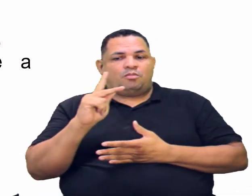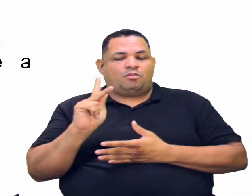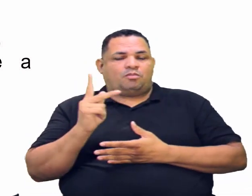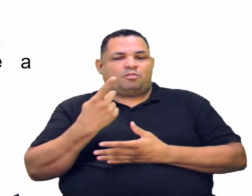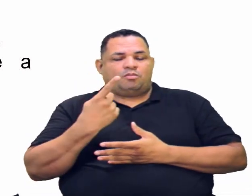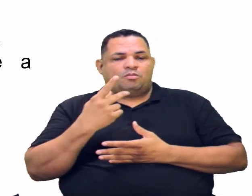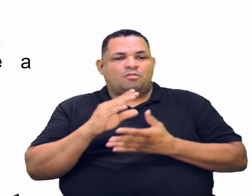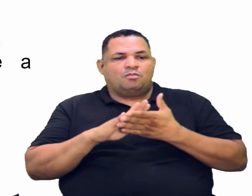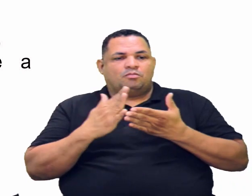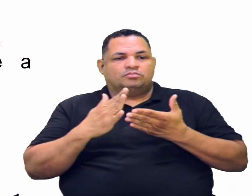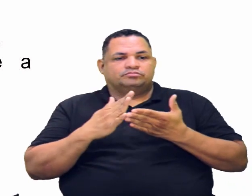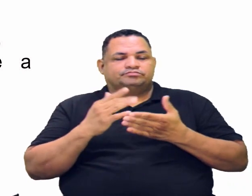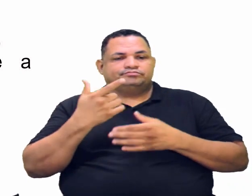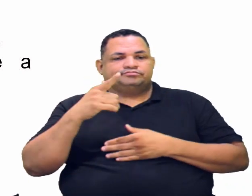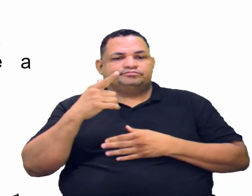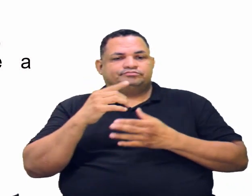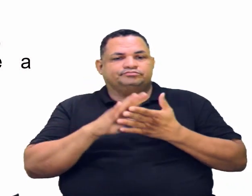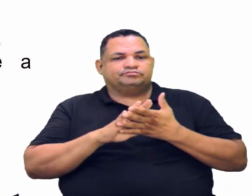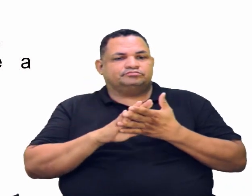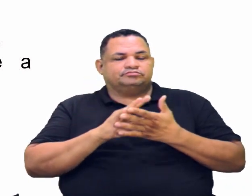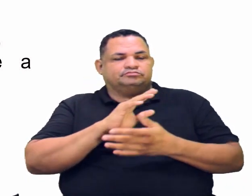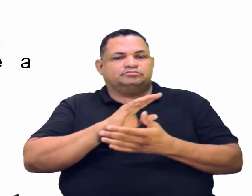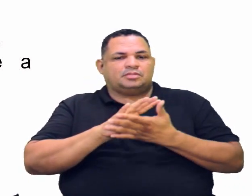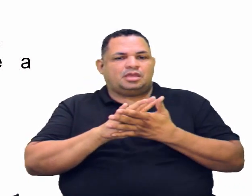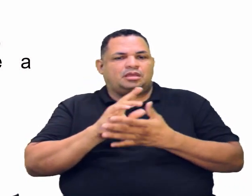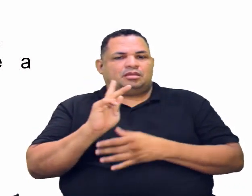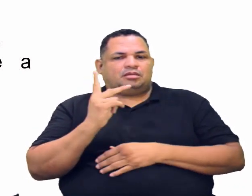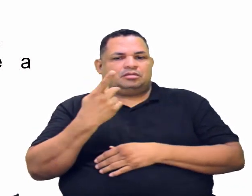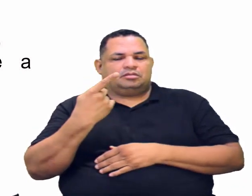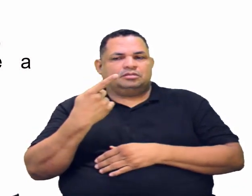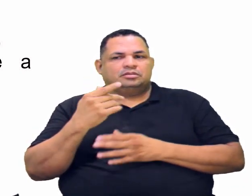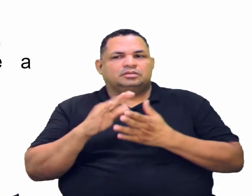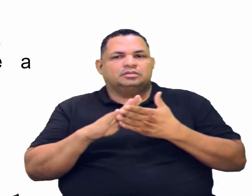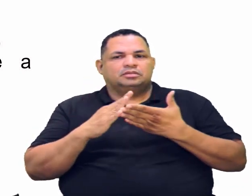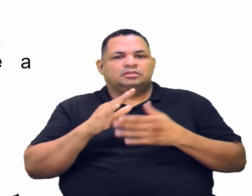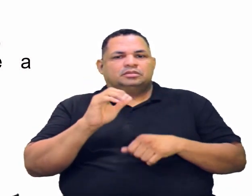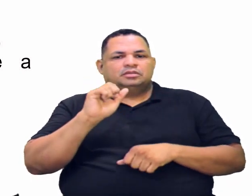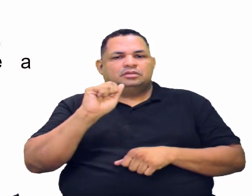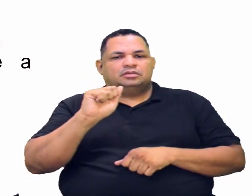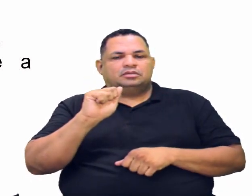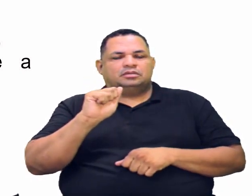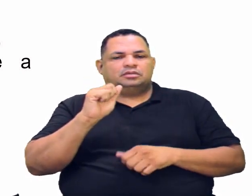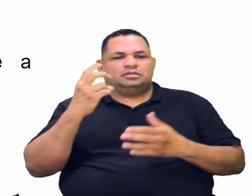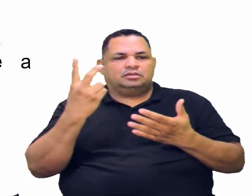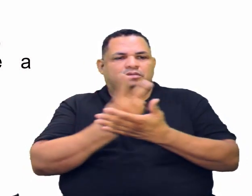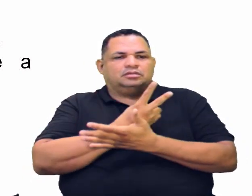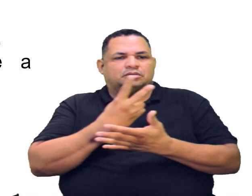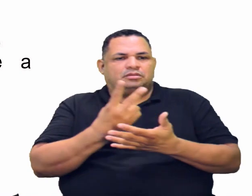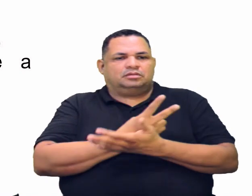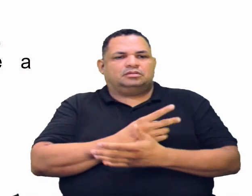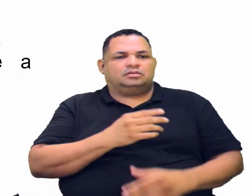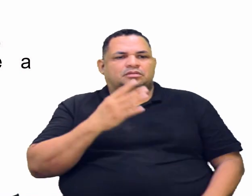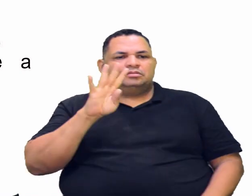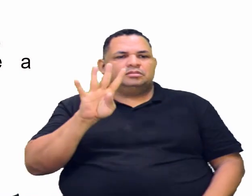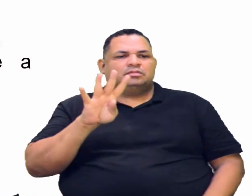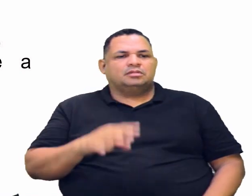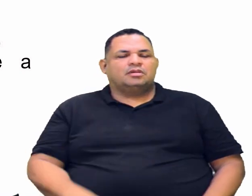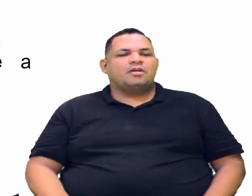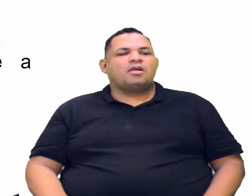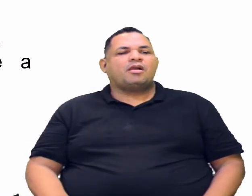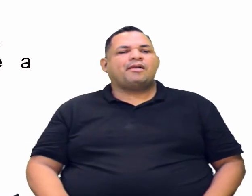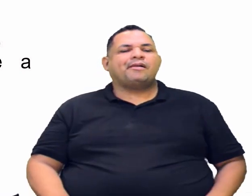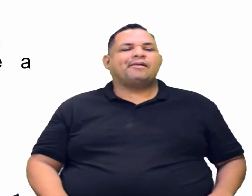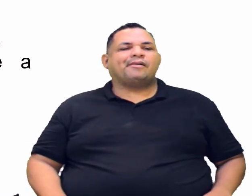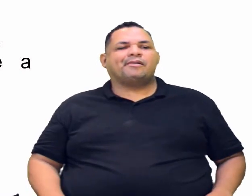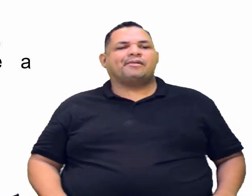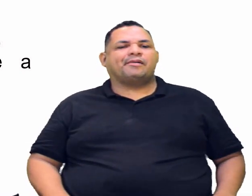num álcool terciário, ele não tem hidrogênio para interagir com o oxigênio. Então, a letra A está errada. B, o